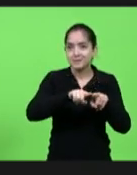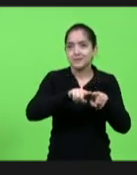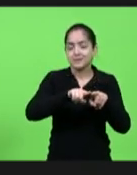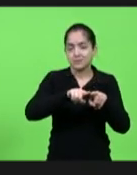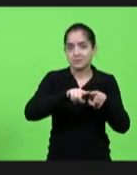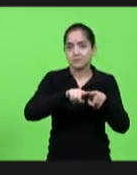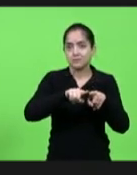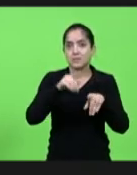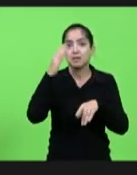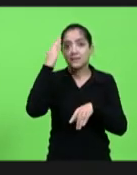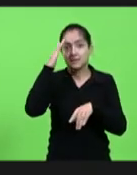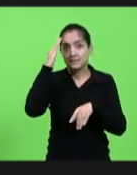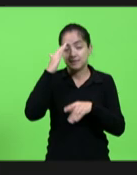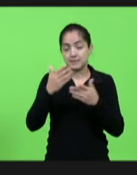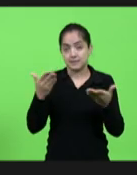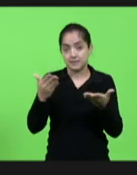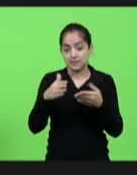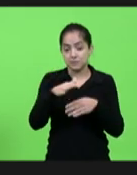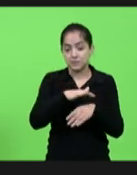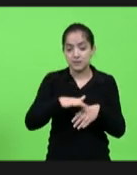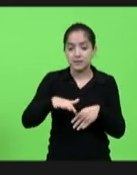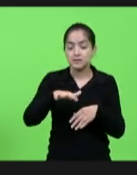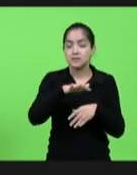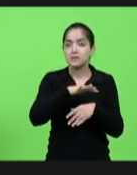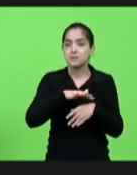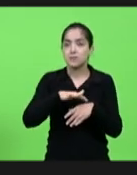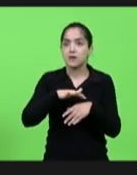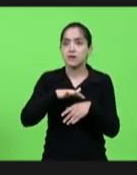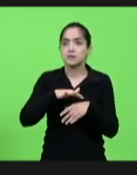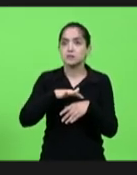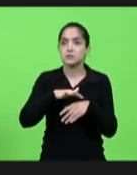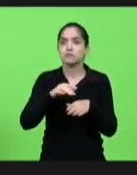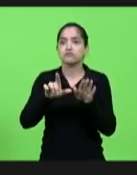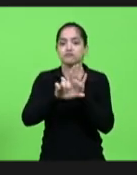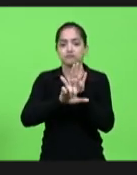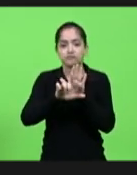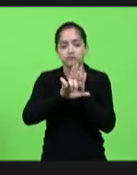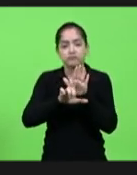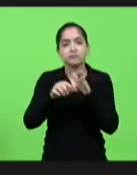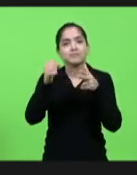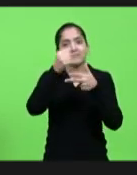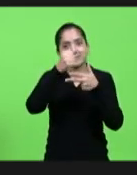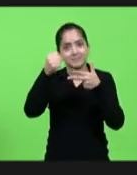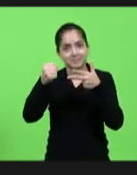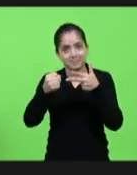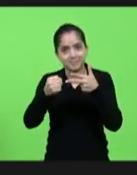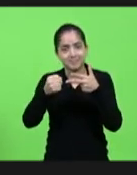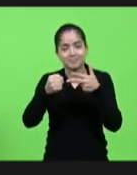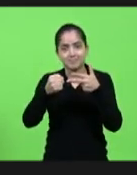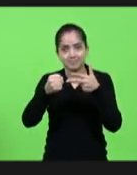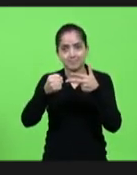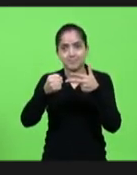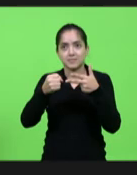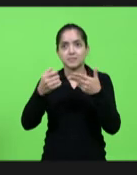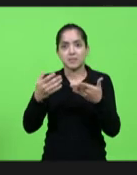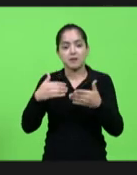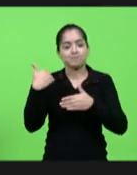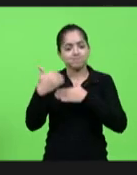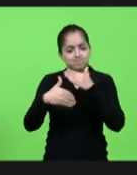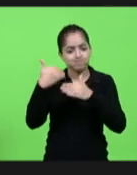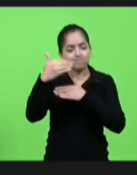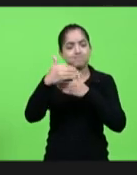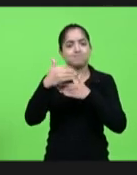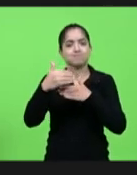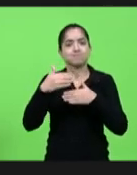entendendo que nesse espaço que congrega o legislativo executivo nós vamos ter mais avanços conte